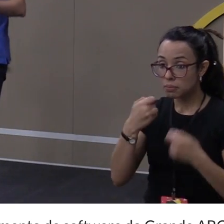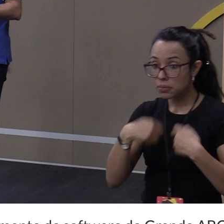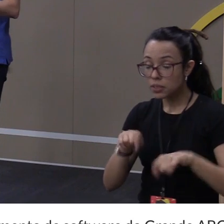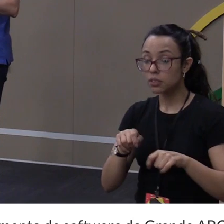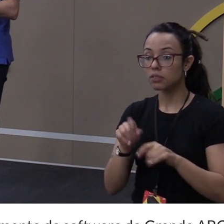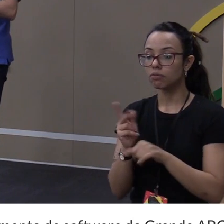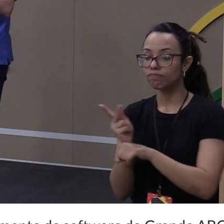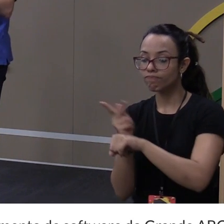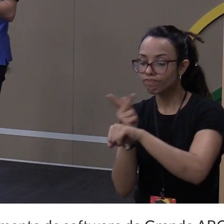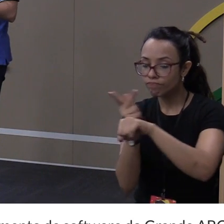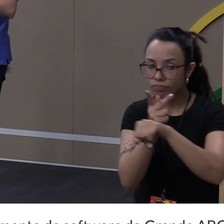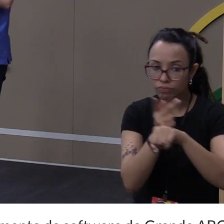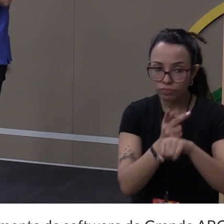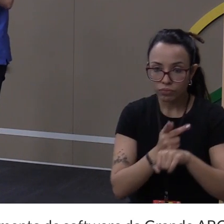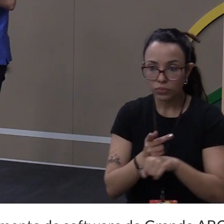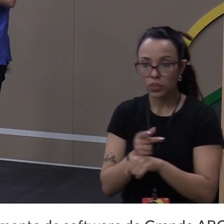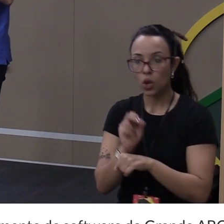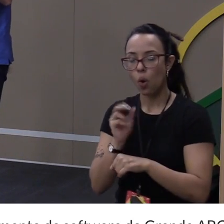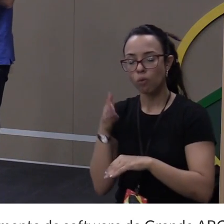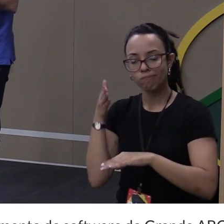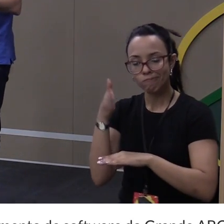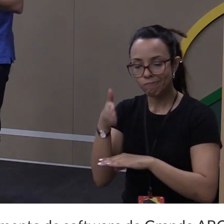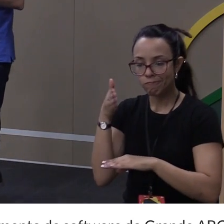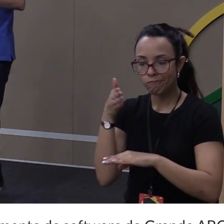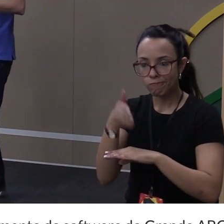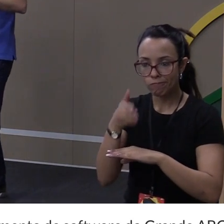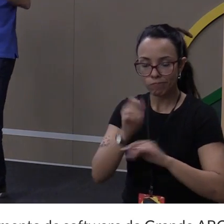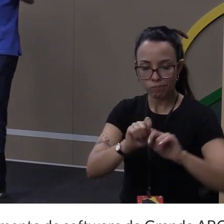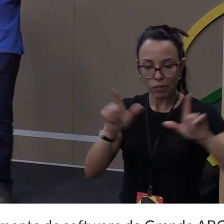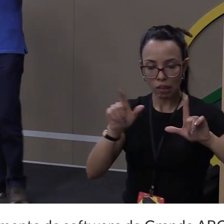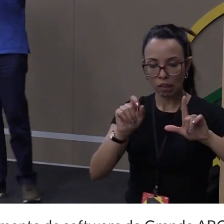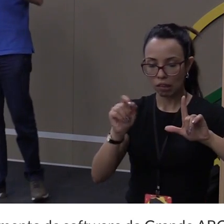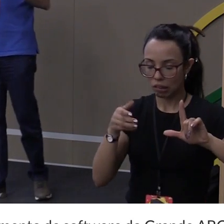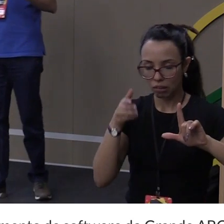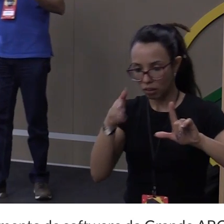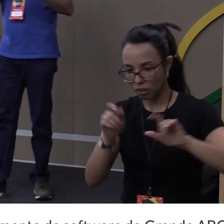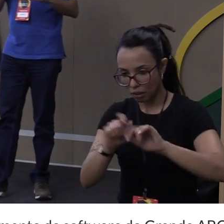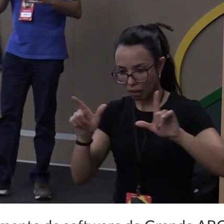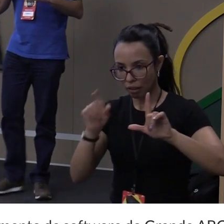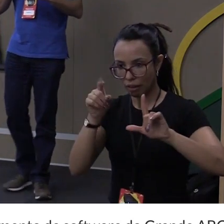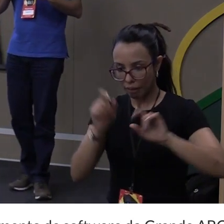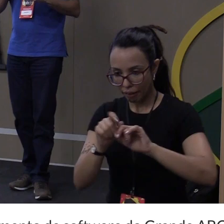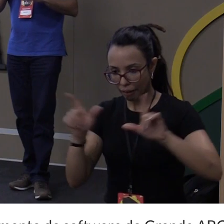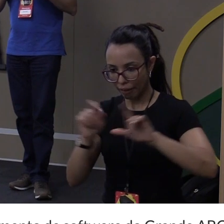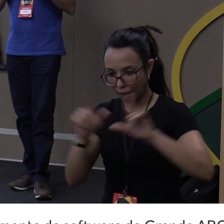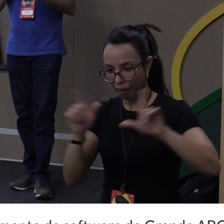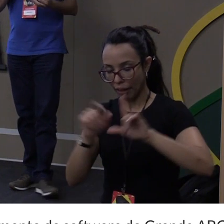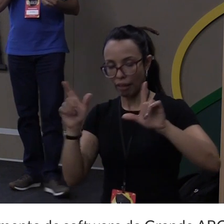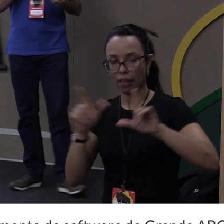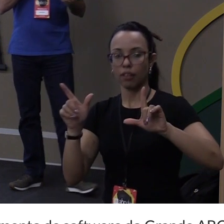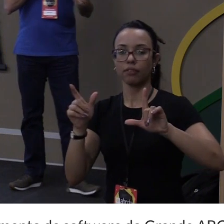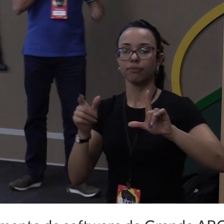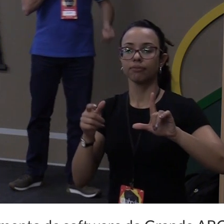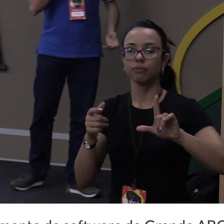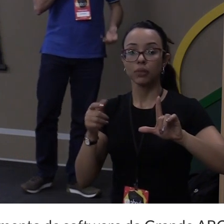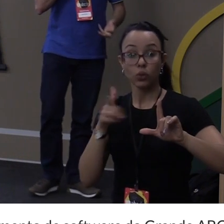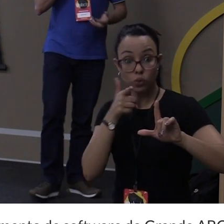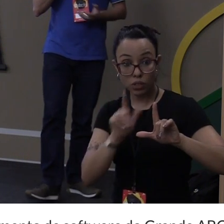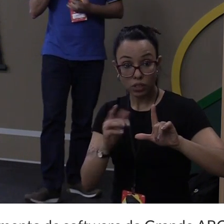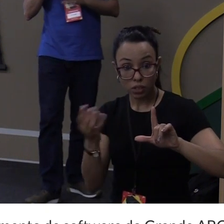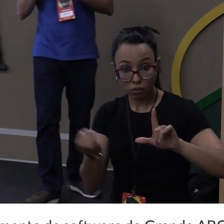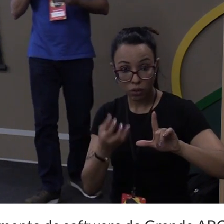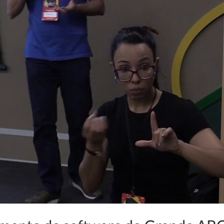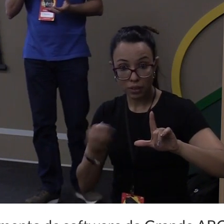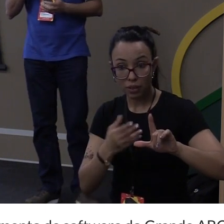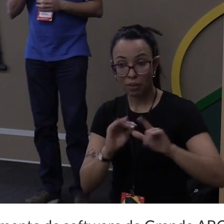nessa página, ou acessar muitas páginas diferentes, obter várias informações diferentes, essa abordagem